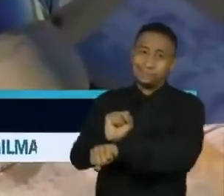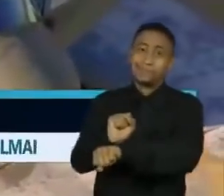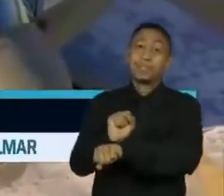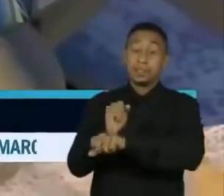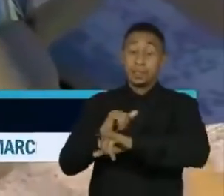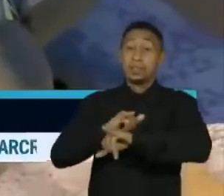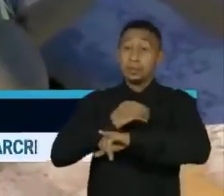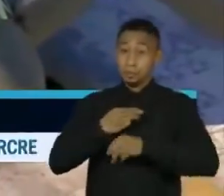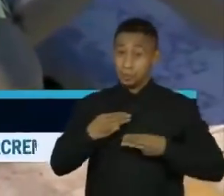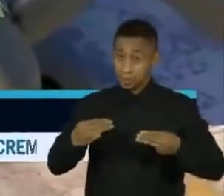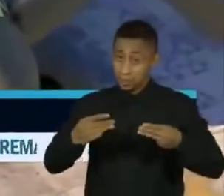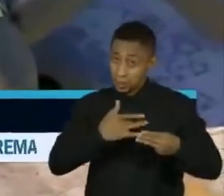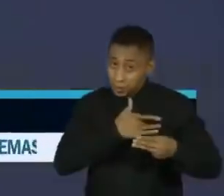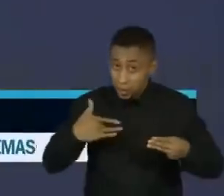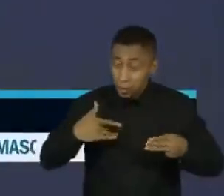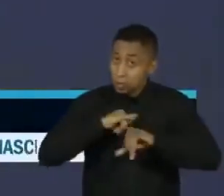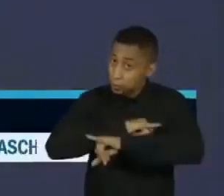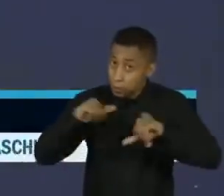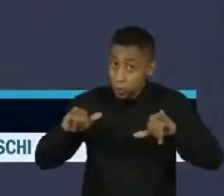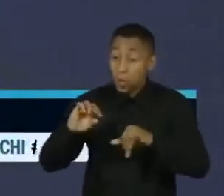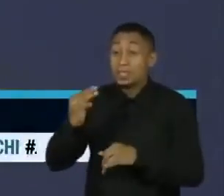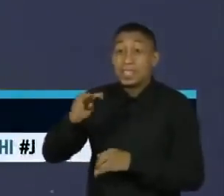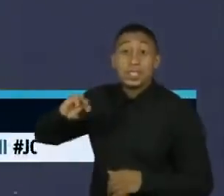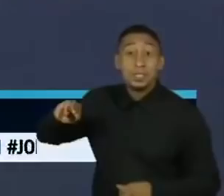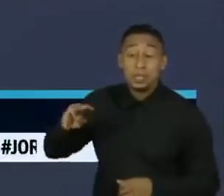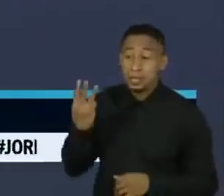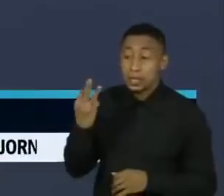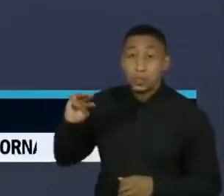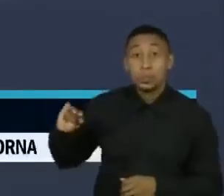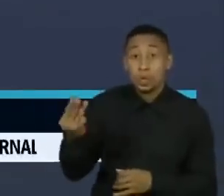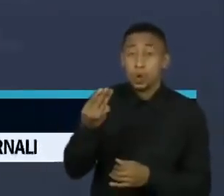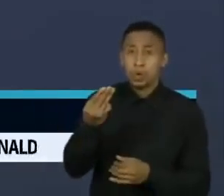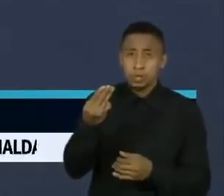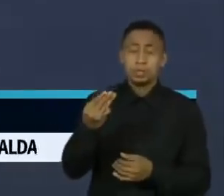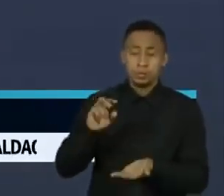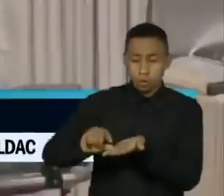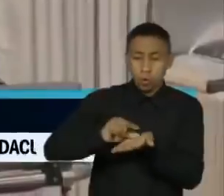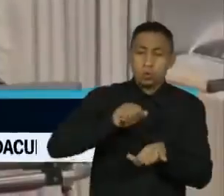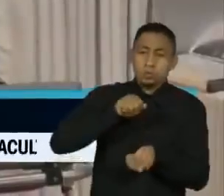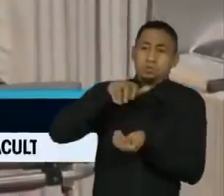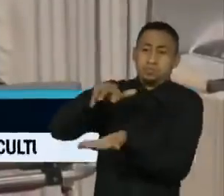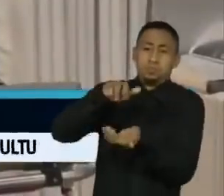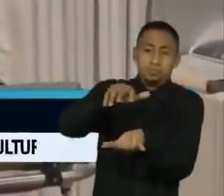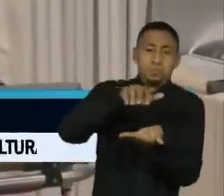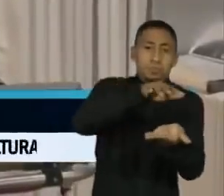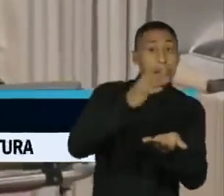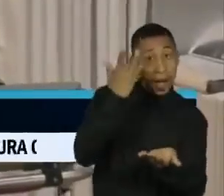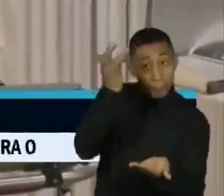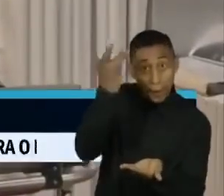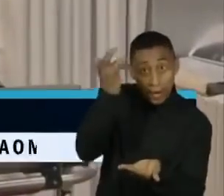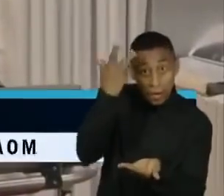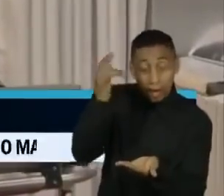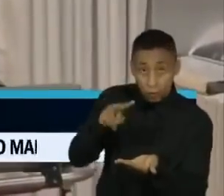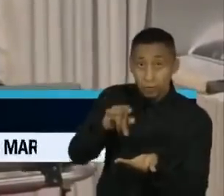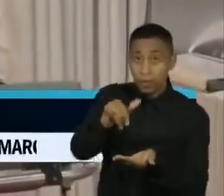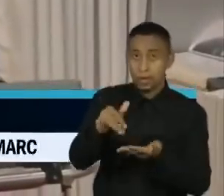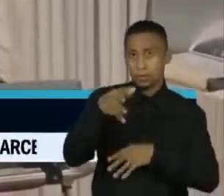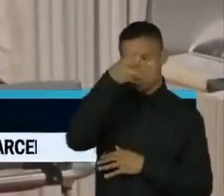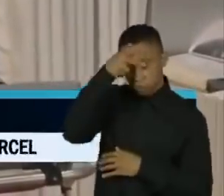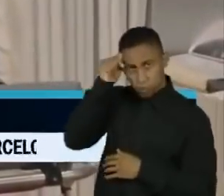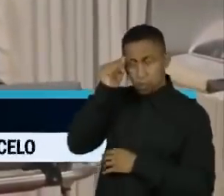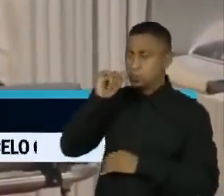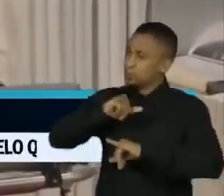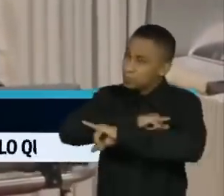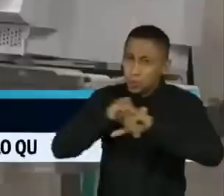6 milhões e 300 mil imunizantes serão enviados para as capitais amanhã. O Mato Grosso decretou situação de